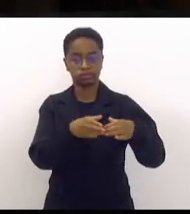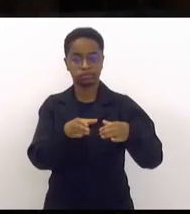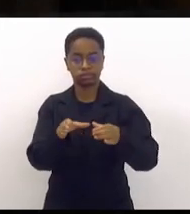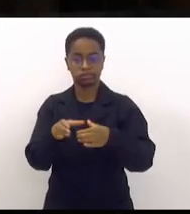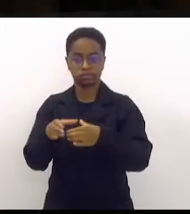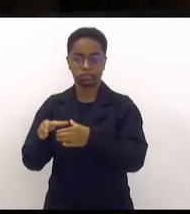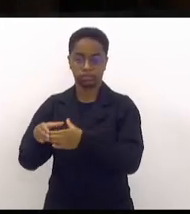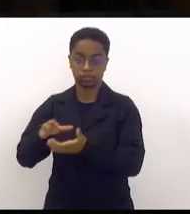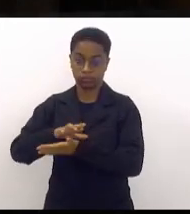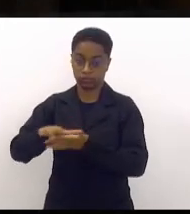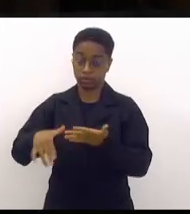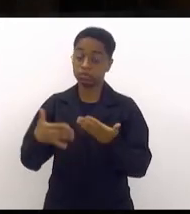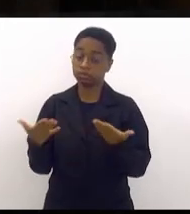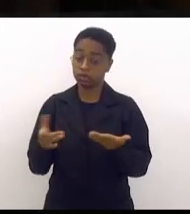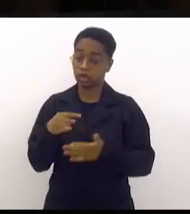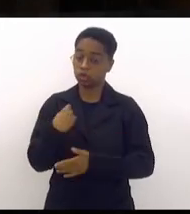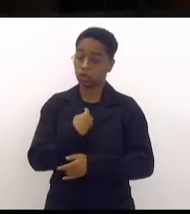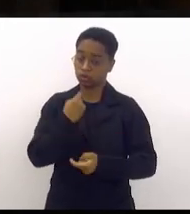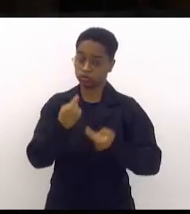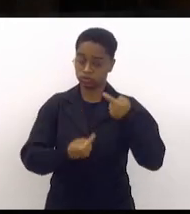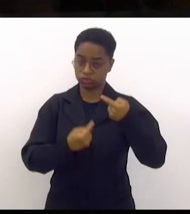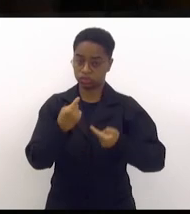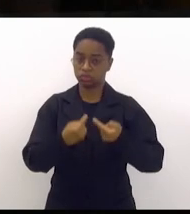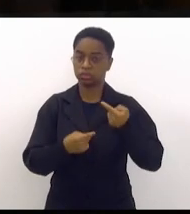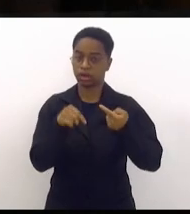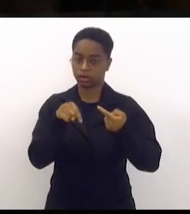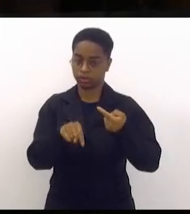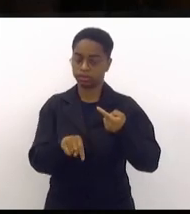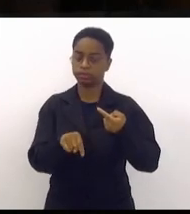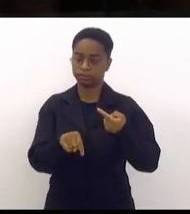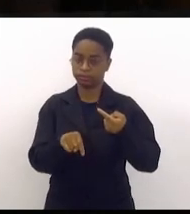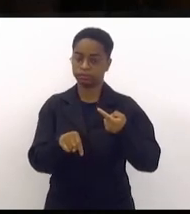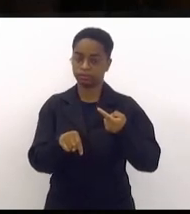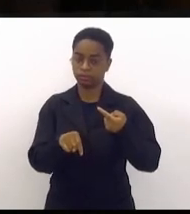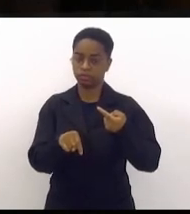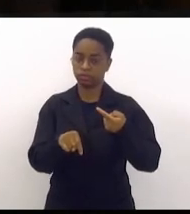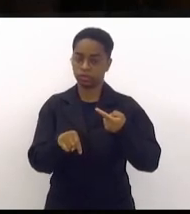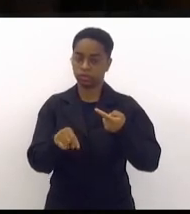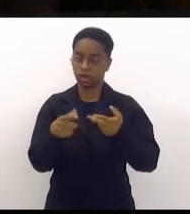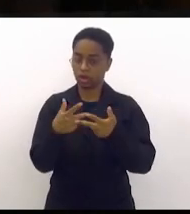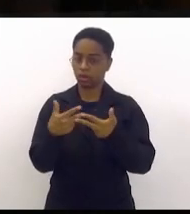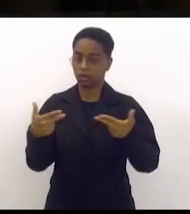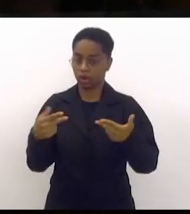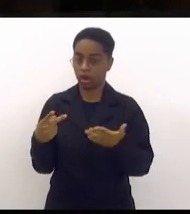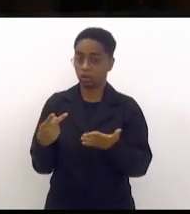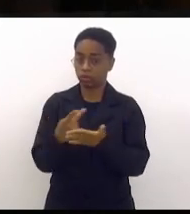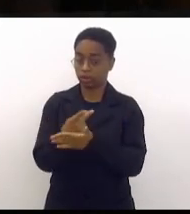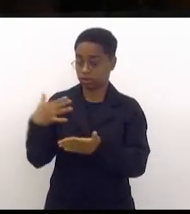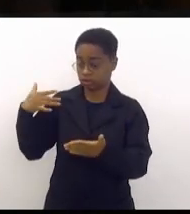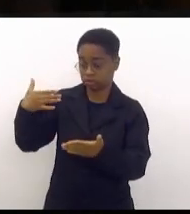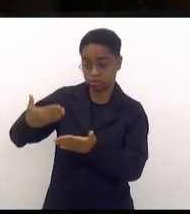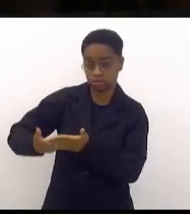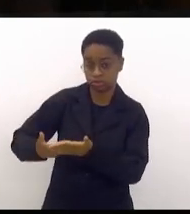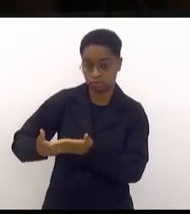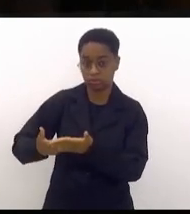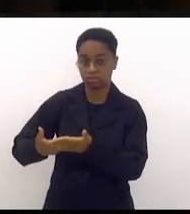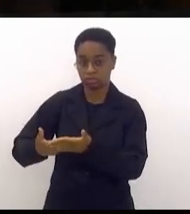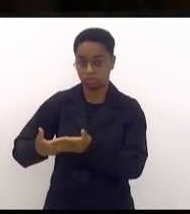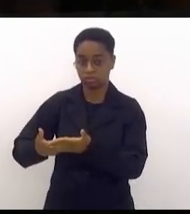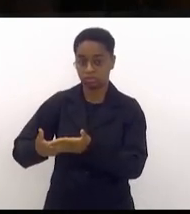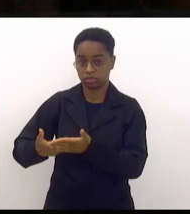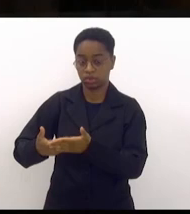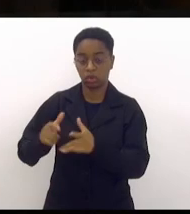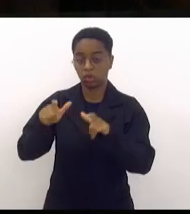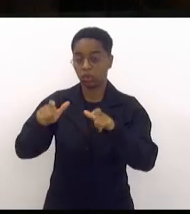aqui discutimos as ações que acontecem até hoje em